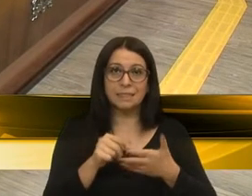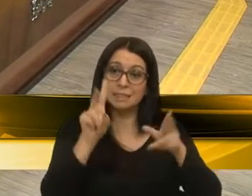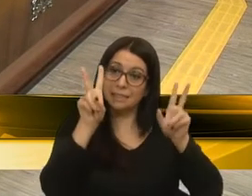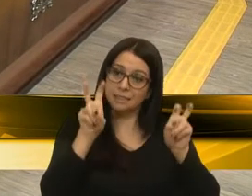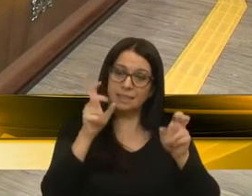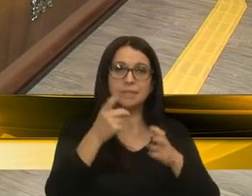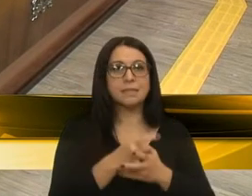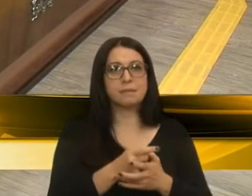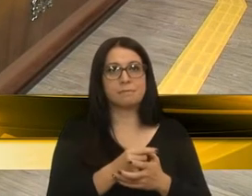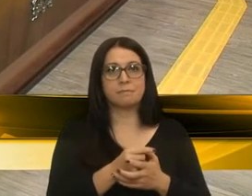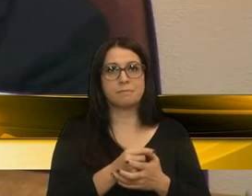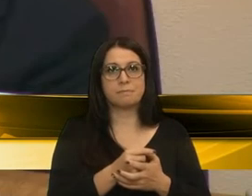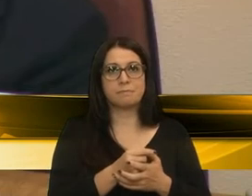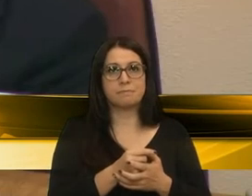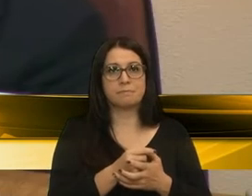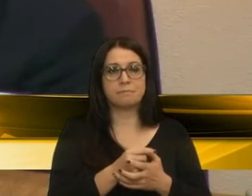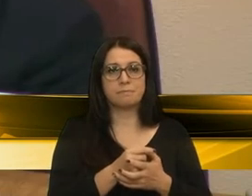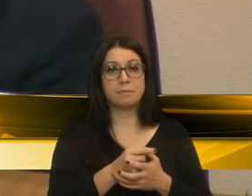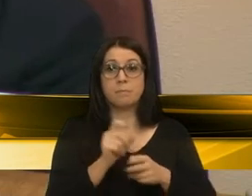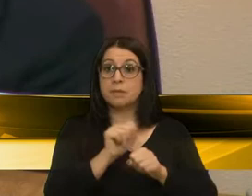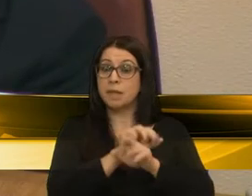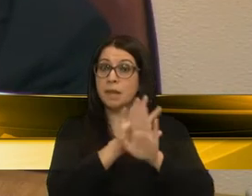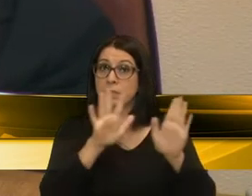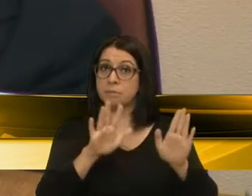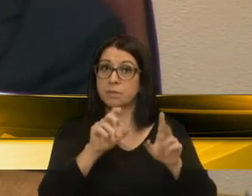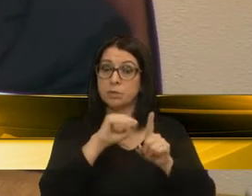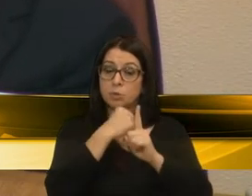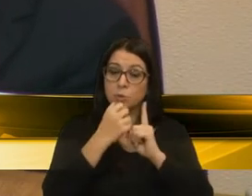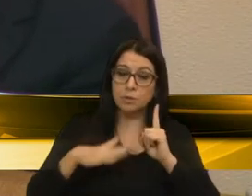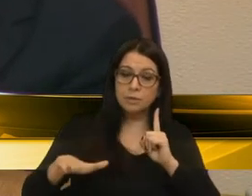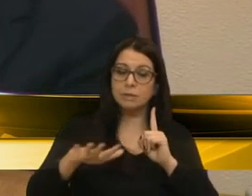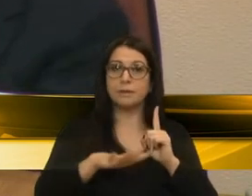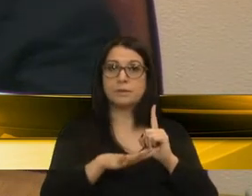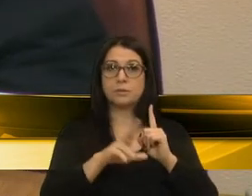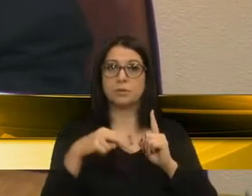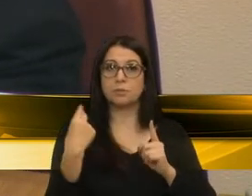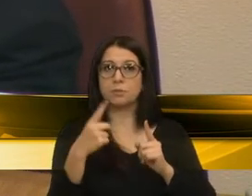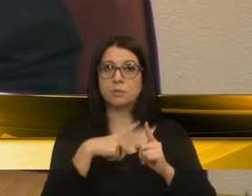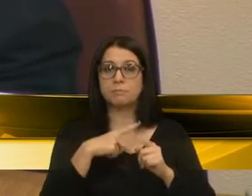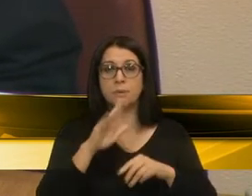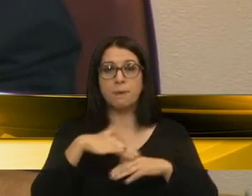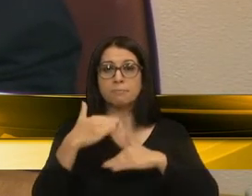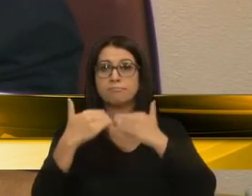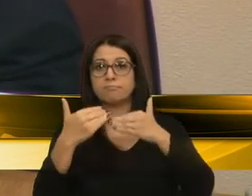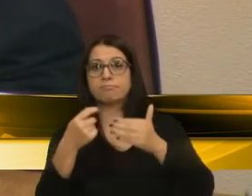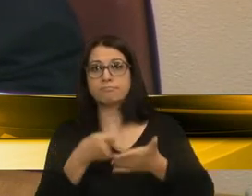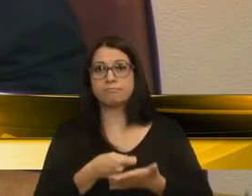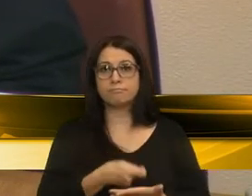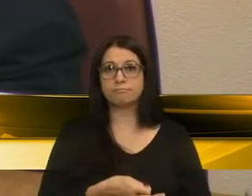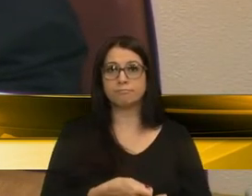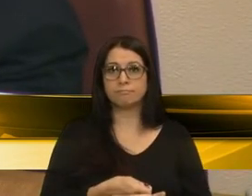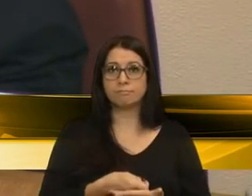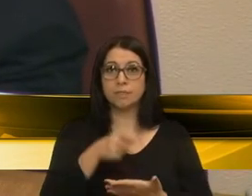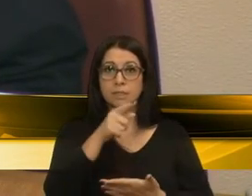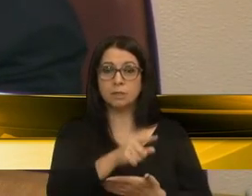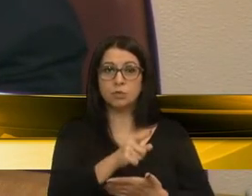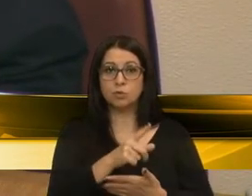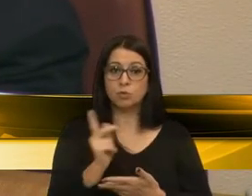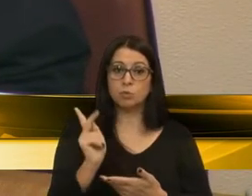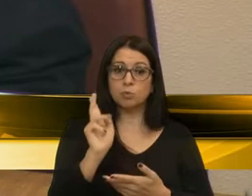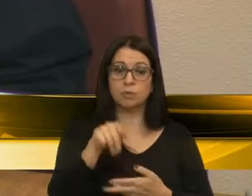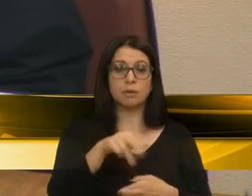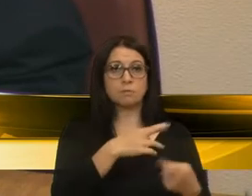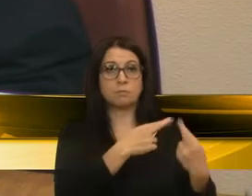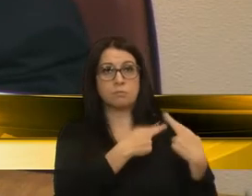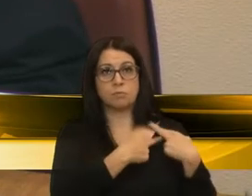eles estão aí para esclarecimento da sociedade e nós temos que cada vez mais tentar falar daquilo que nos compete à